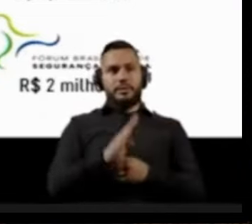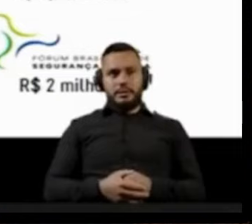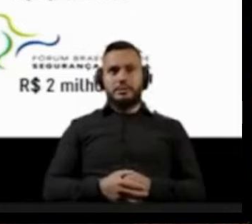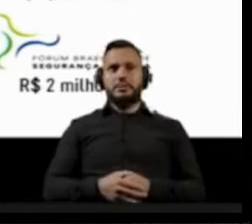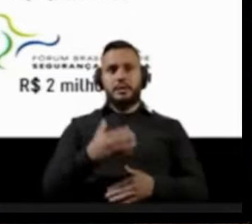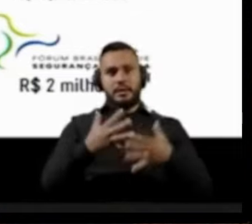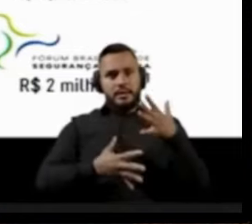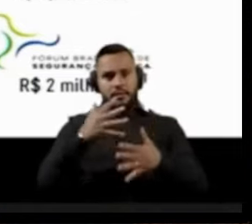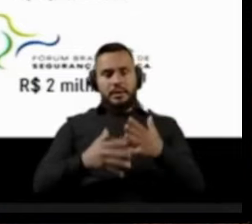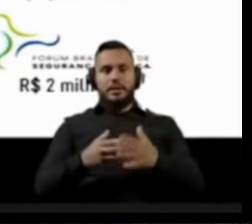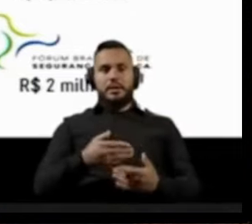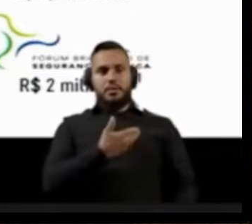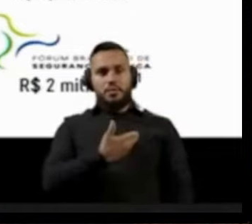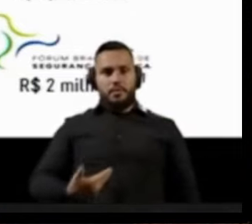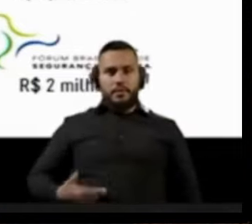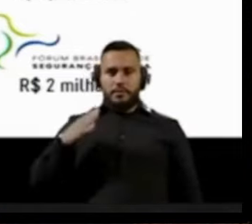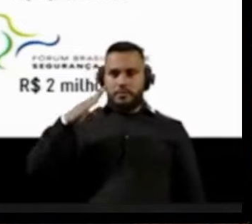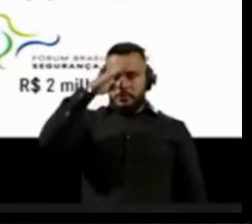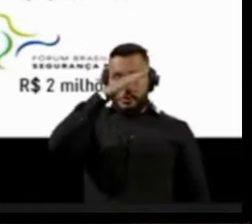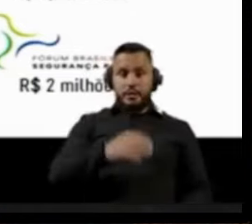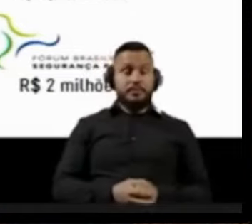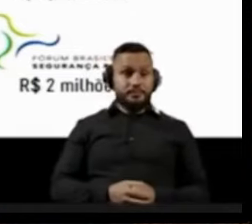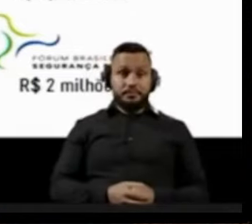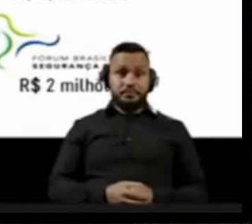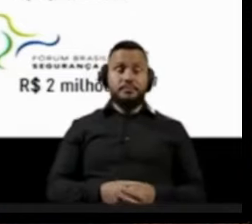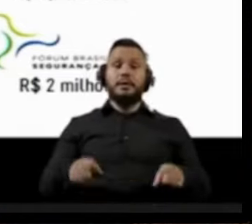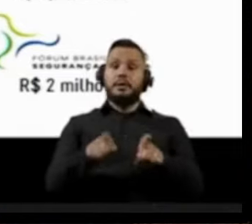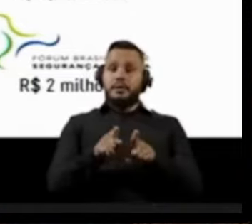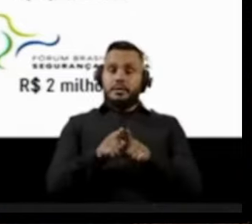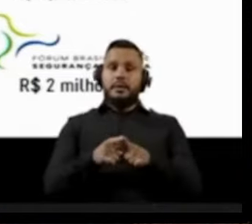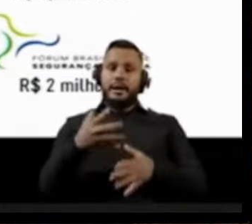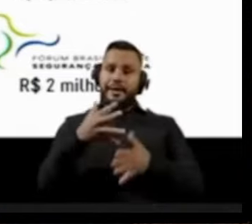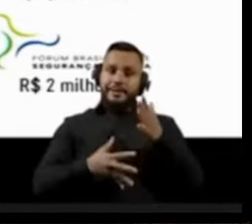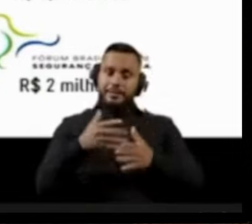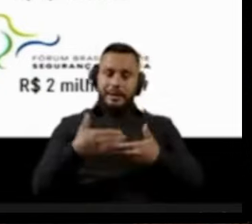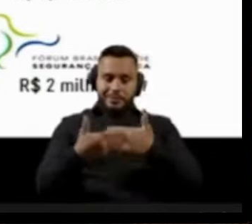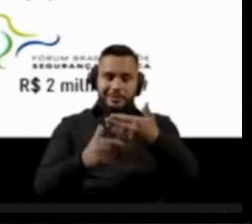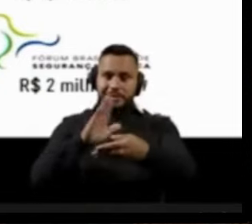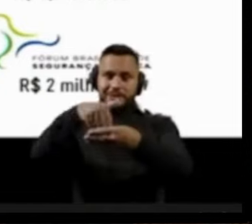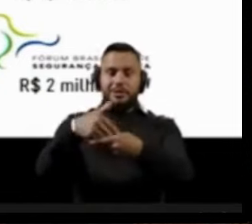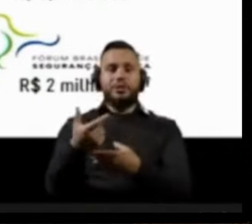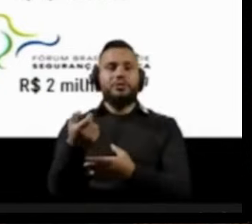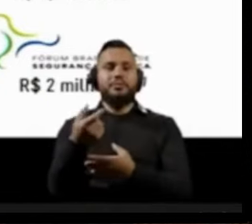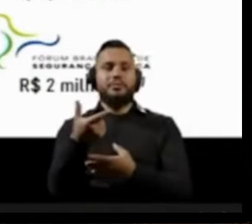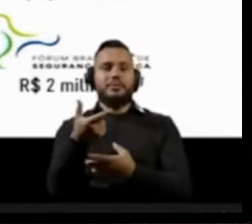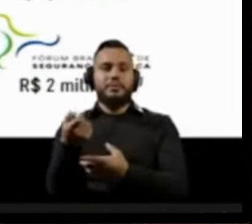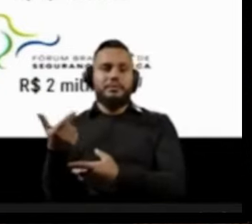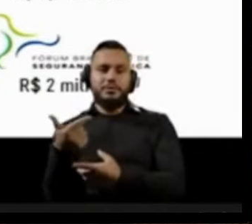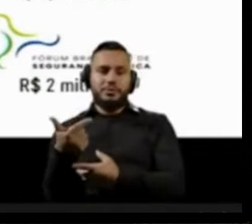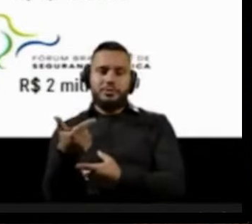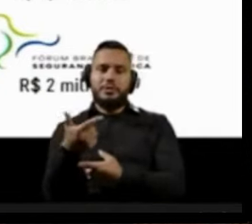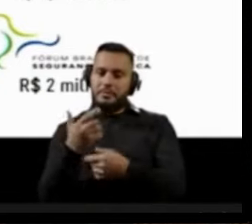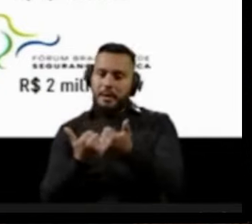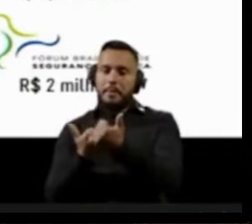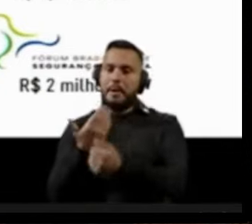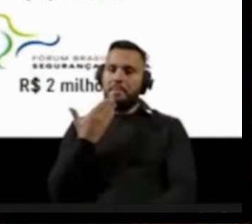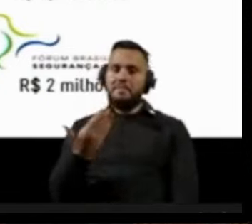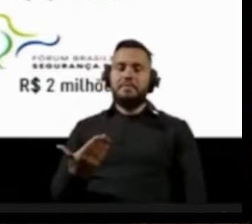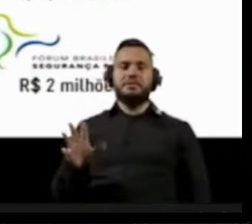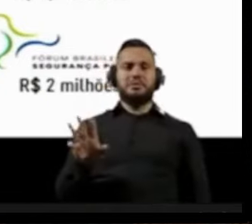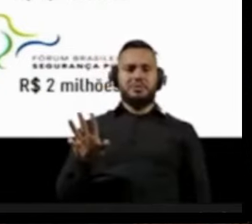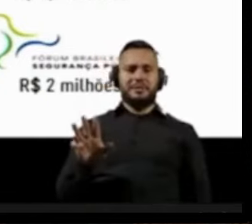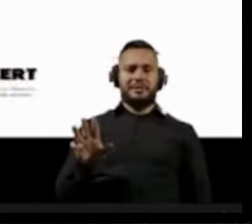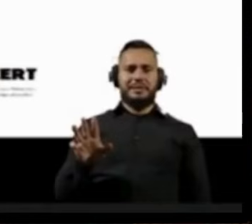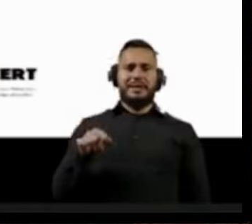inviabilizar o governo Bolsonaro e, no final das contas, interferir no processo eleitoral de 2022, de modo a favorecer o Lula, que foi o que eles